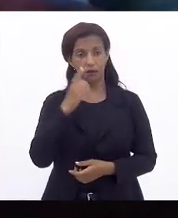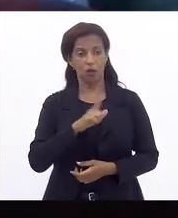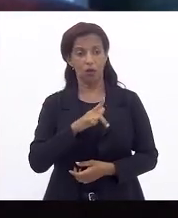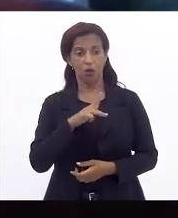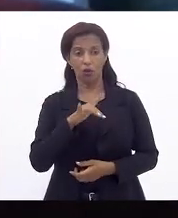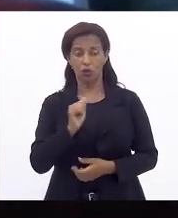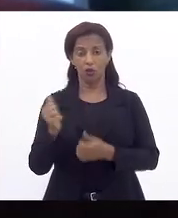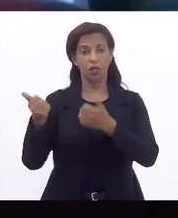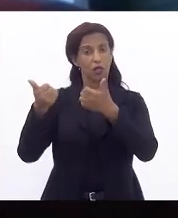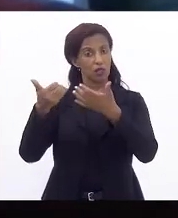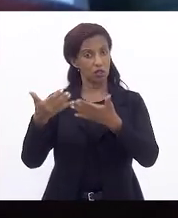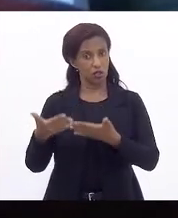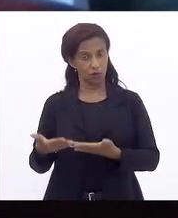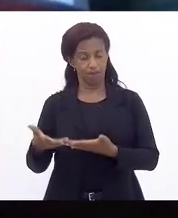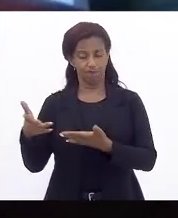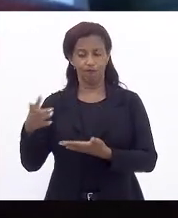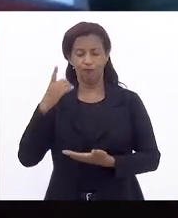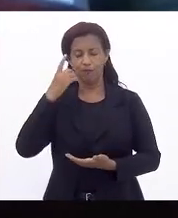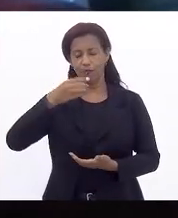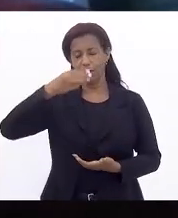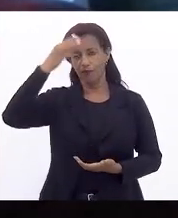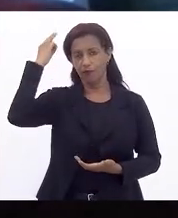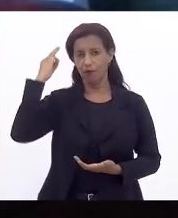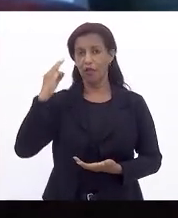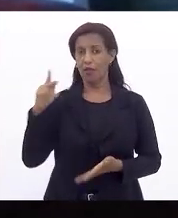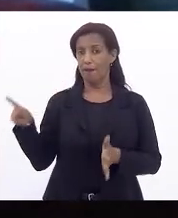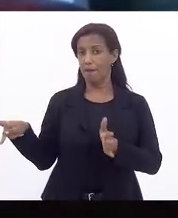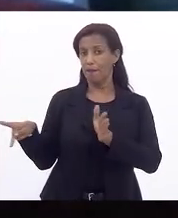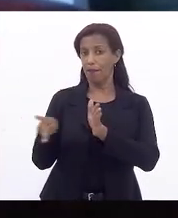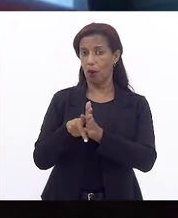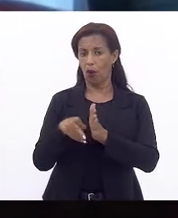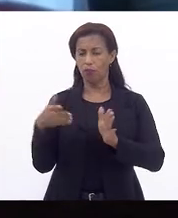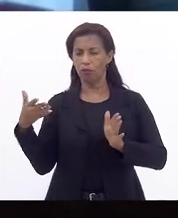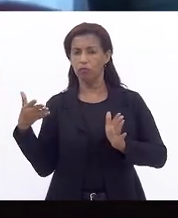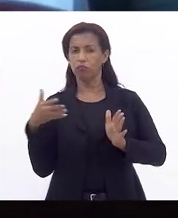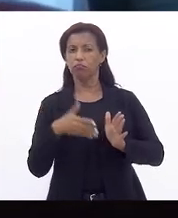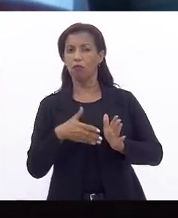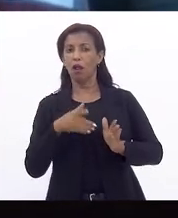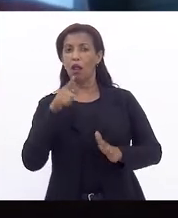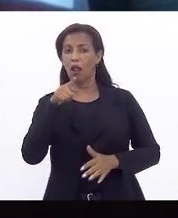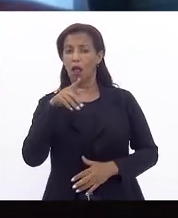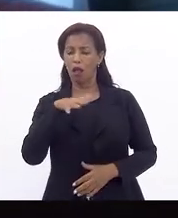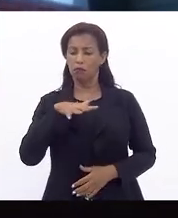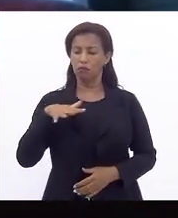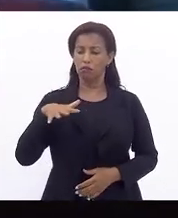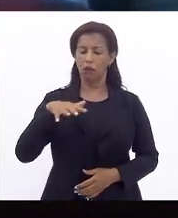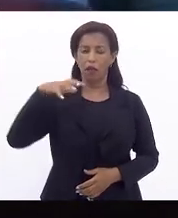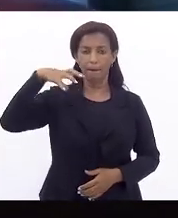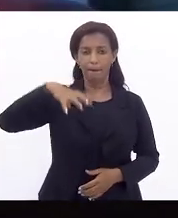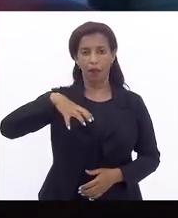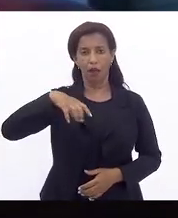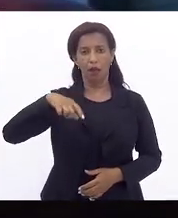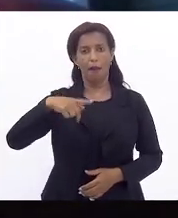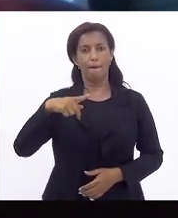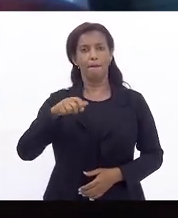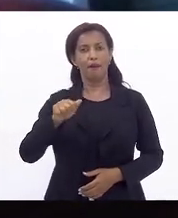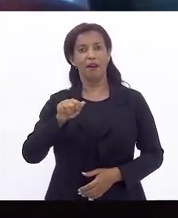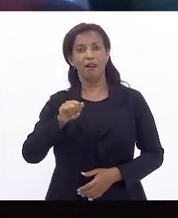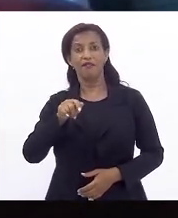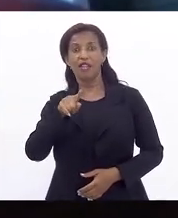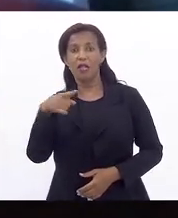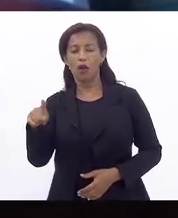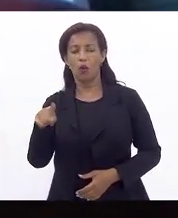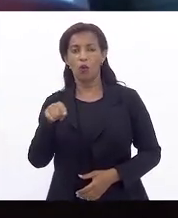Explica o deputado Márcio Pacheco, que é exclusivamente lá no pavilhão. E qualquer coisa que for